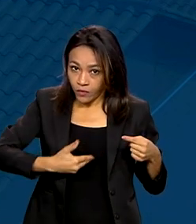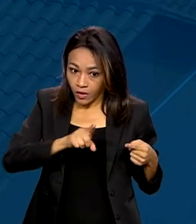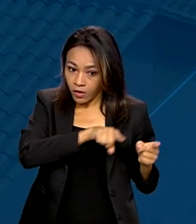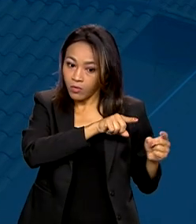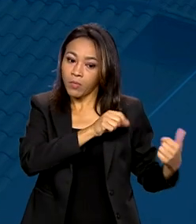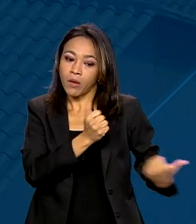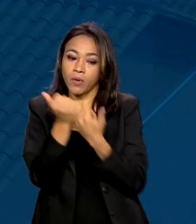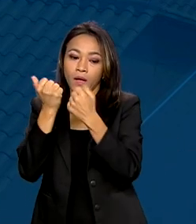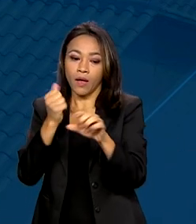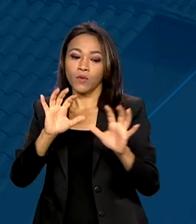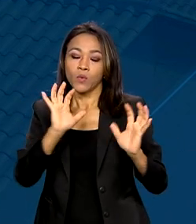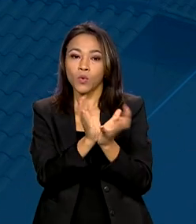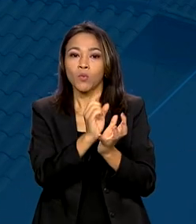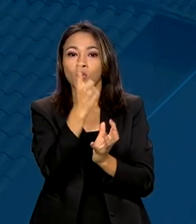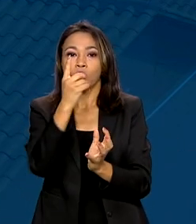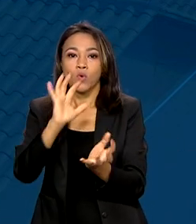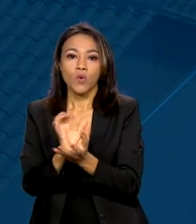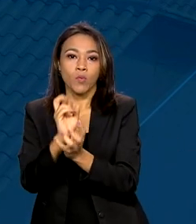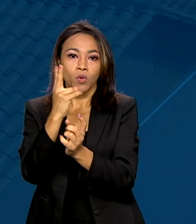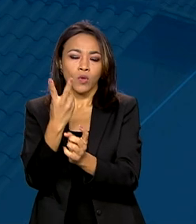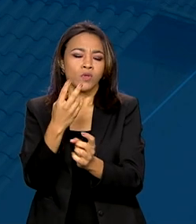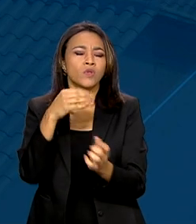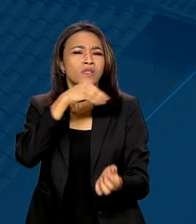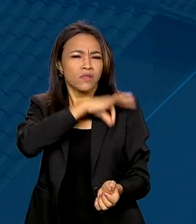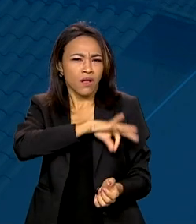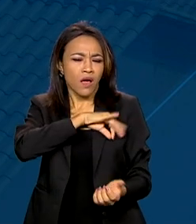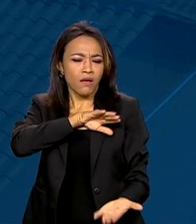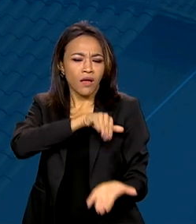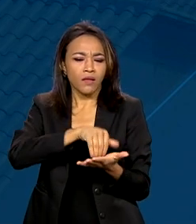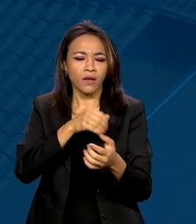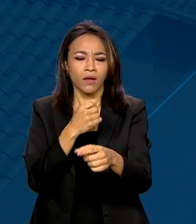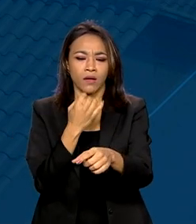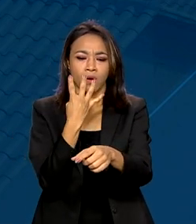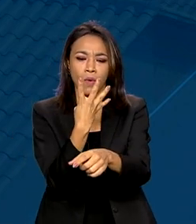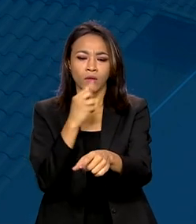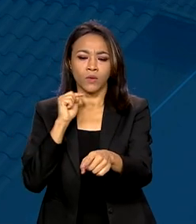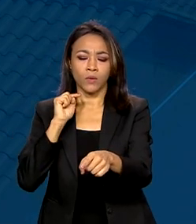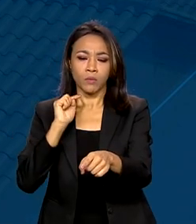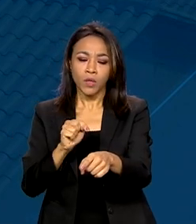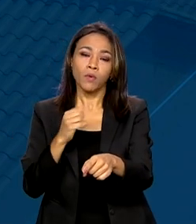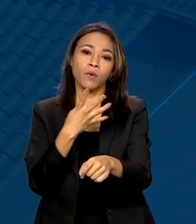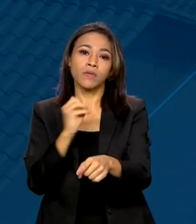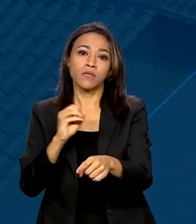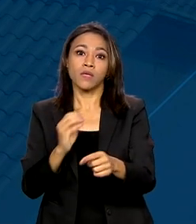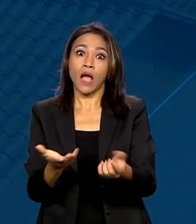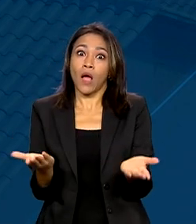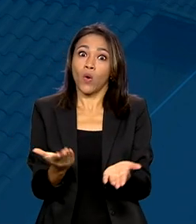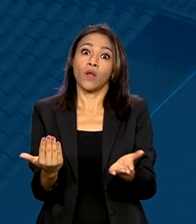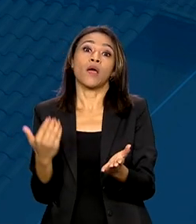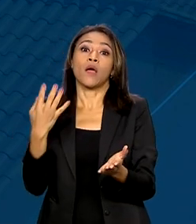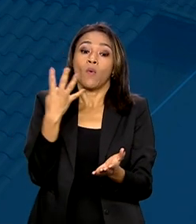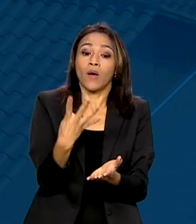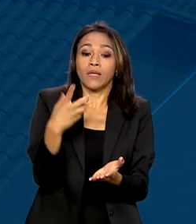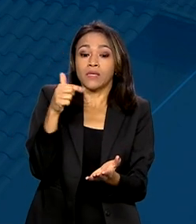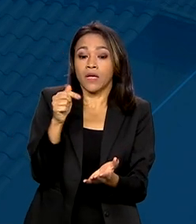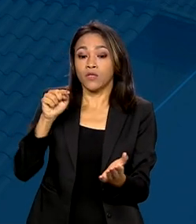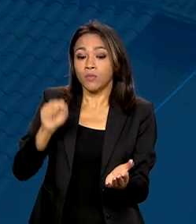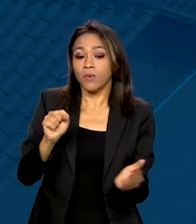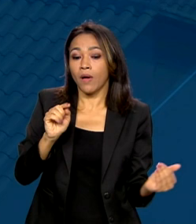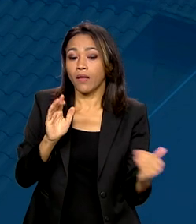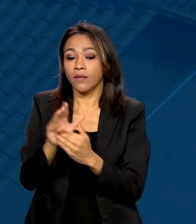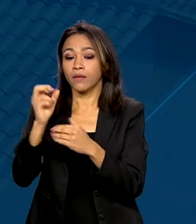faixas 1 e 2, ou seja, com renda mensal de até 4 mil e 400 reais, passou de 47 mil para até